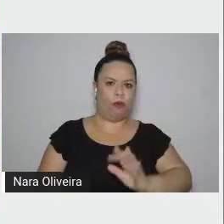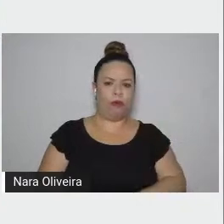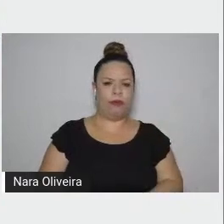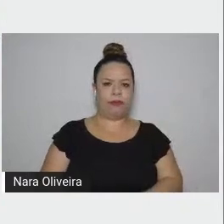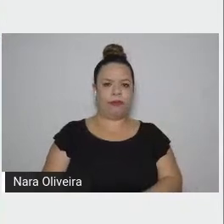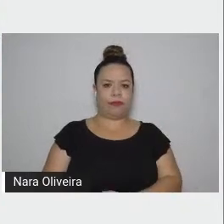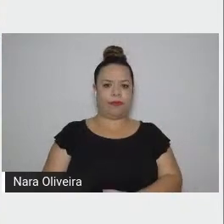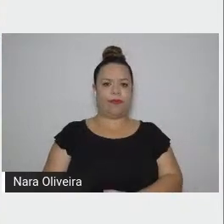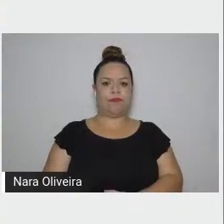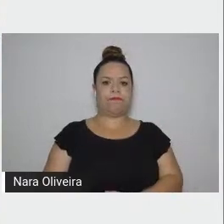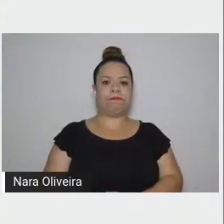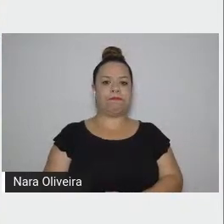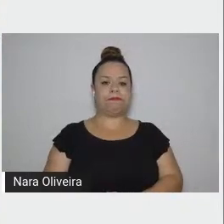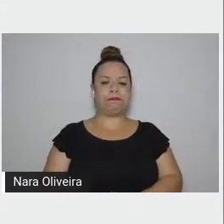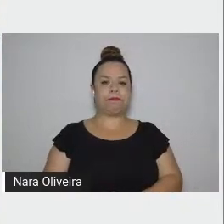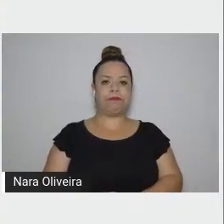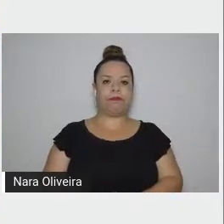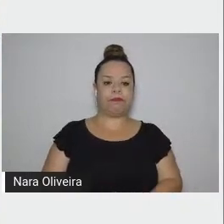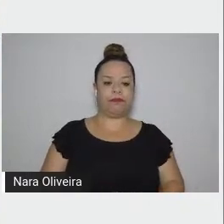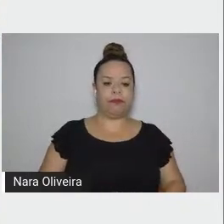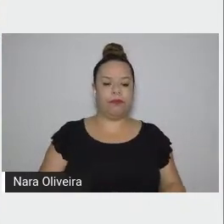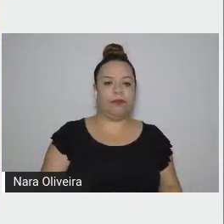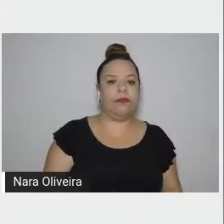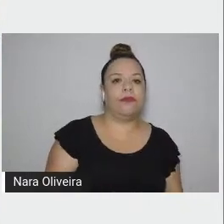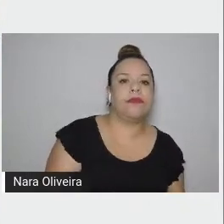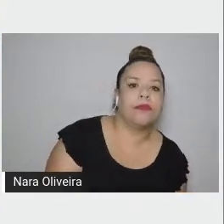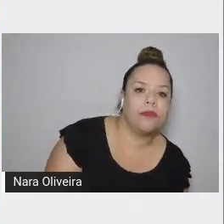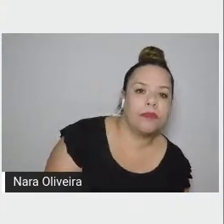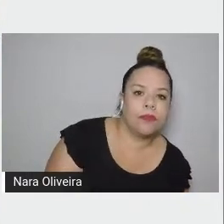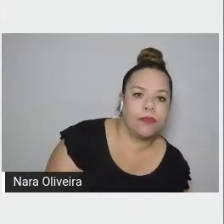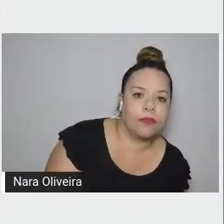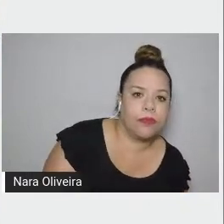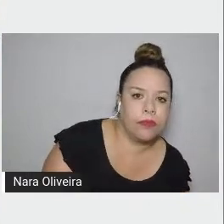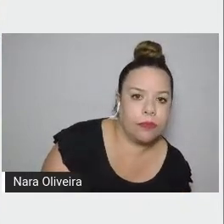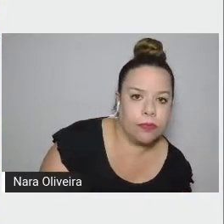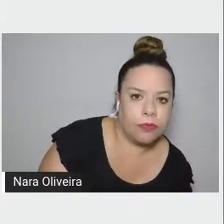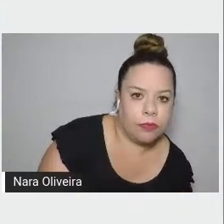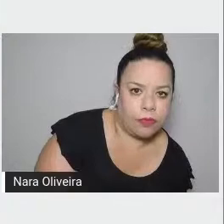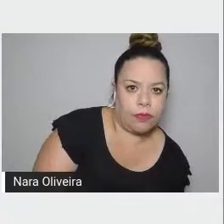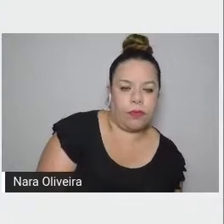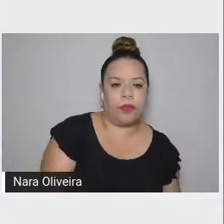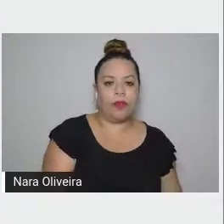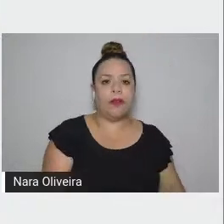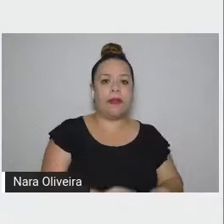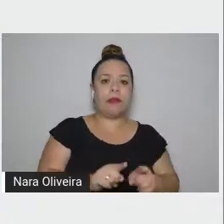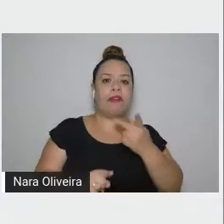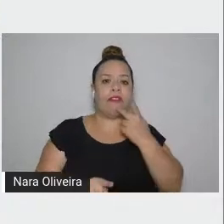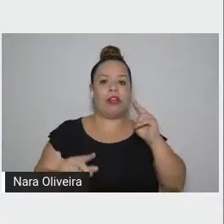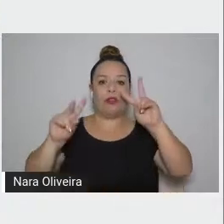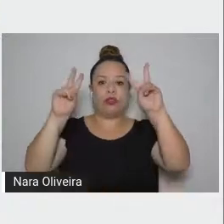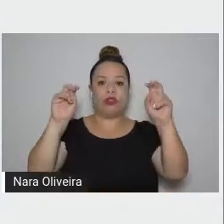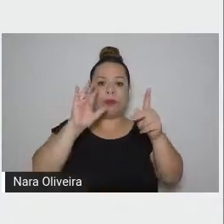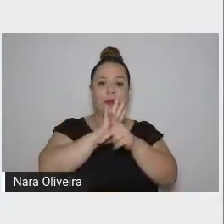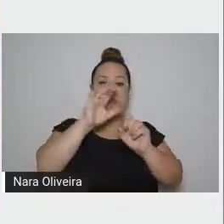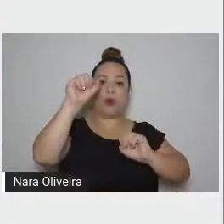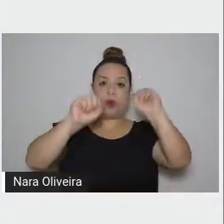Quanto ao comunismo real, ele reconhecia que o modelo falhou na sua